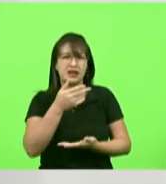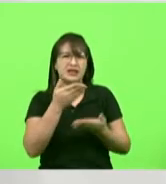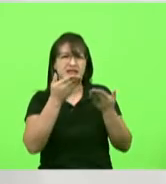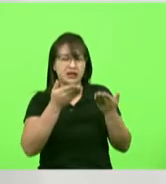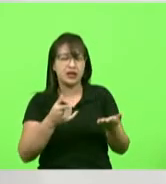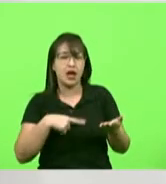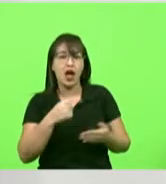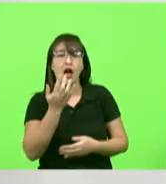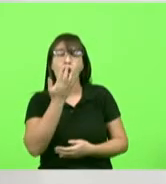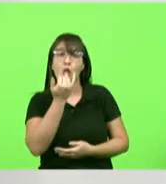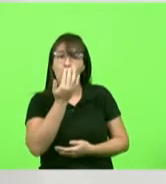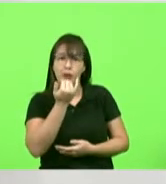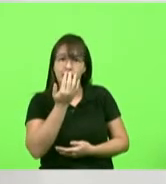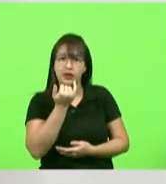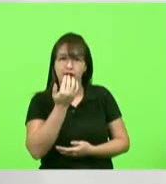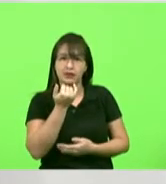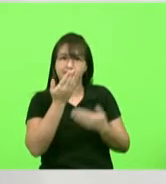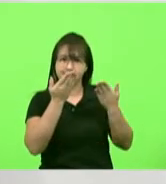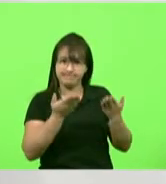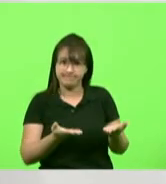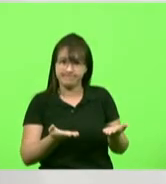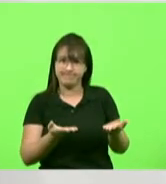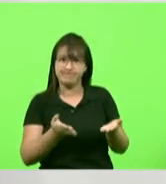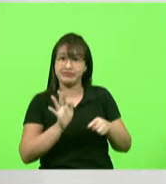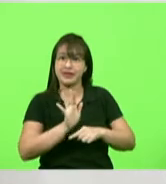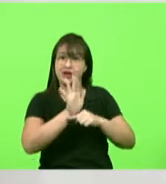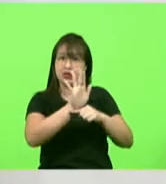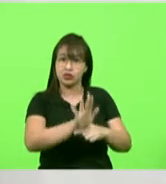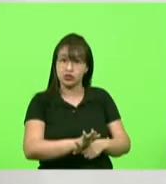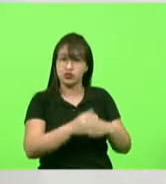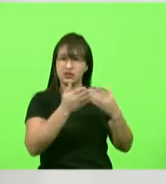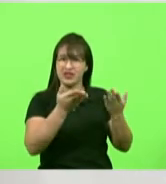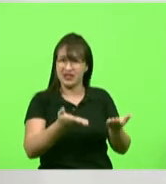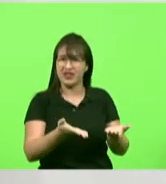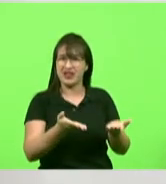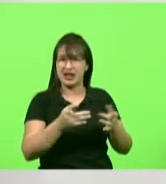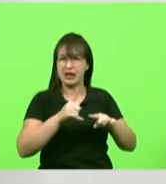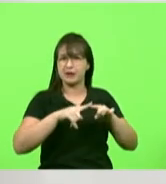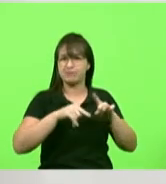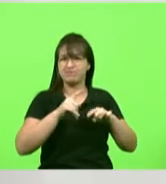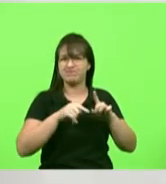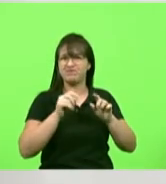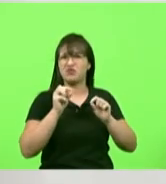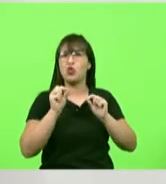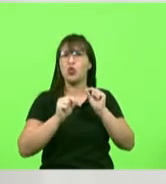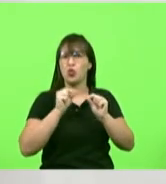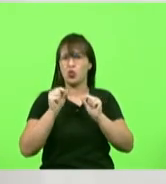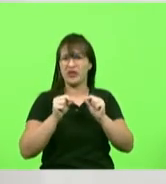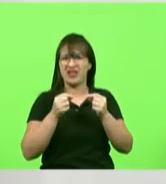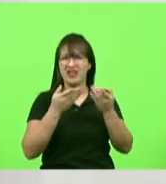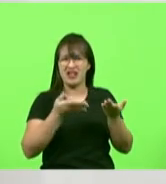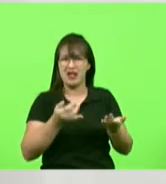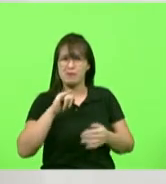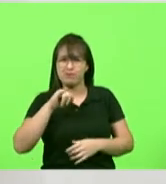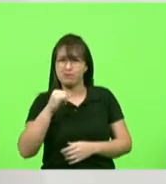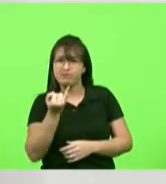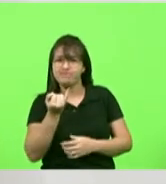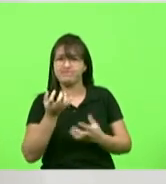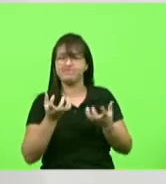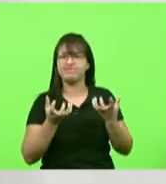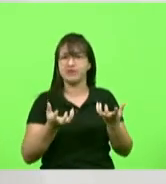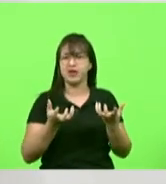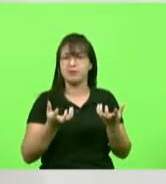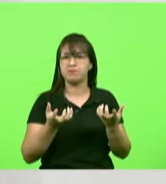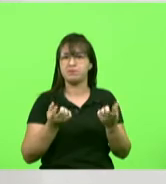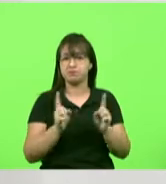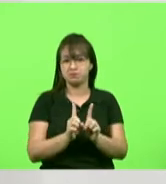alimento ele é aquele que é o combustível que toca a máquina do oportunismo geralmente quando dois